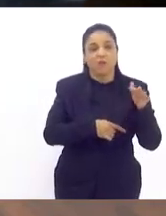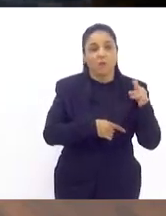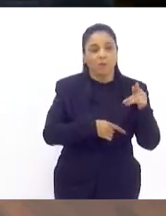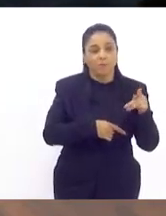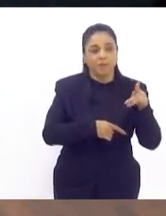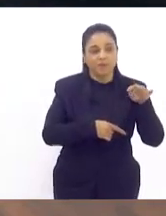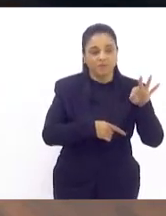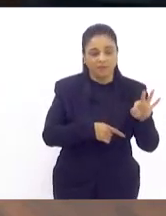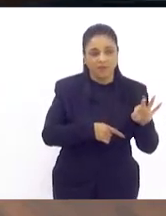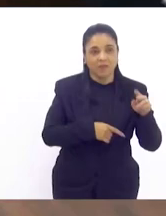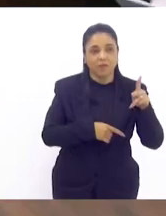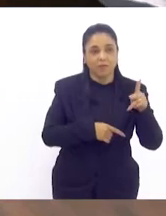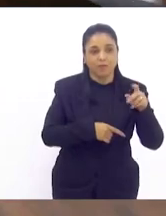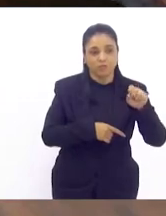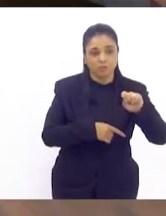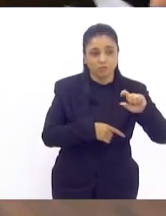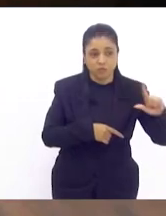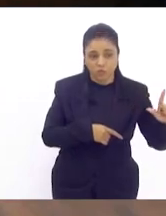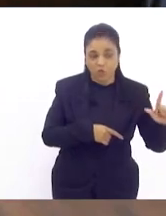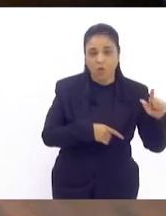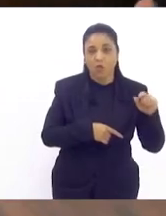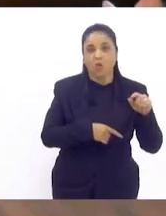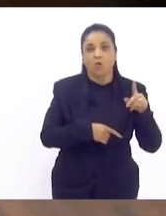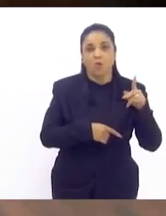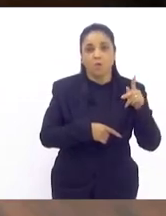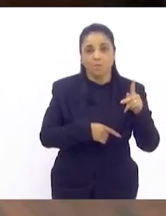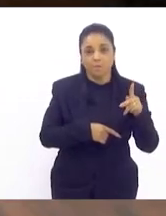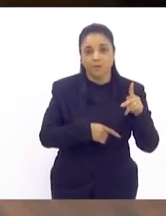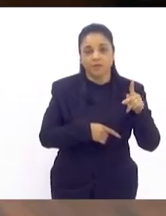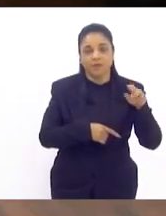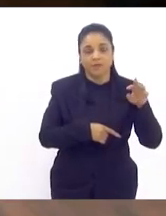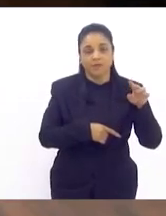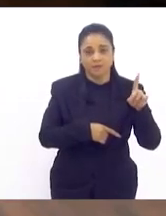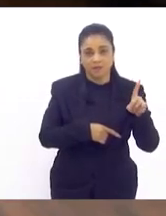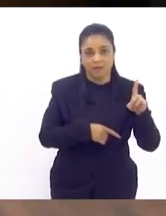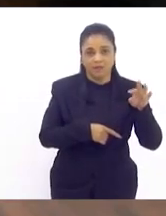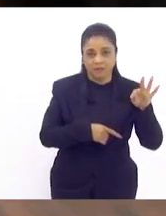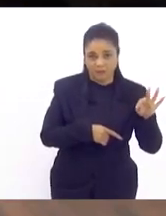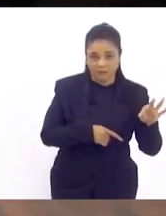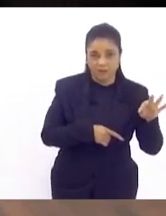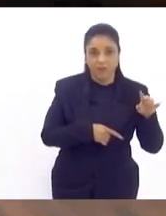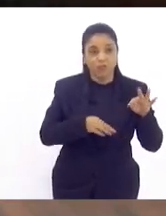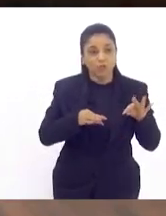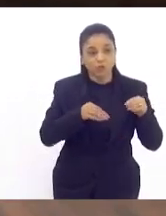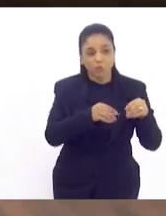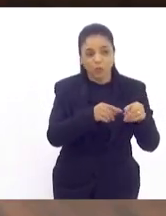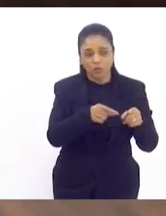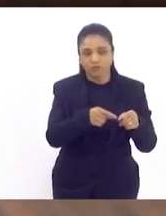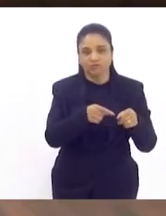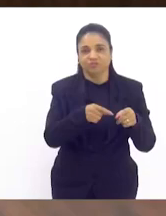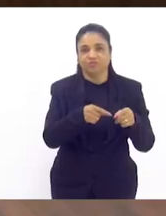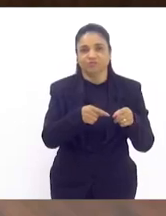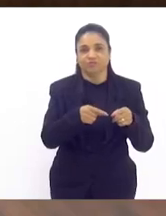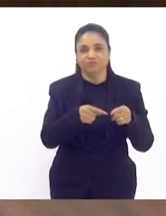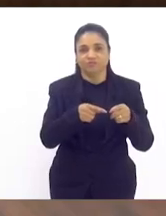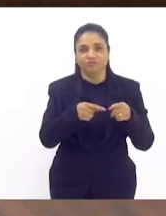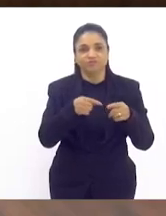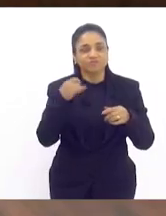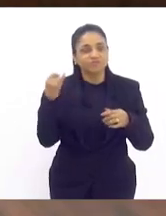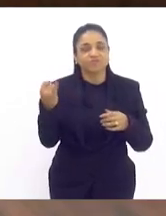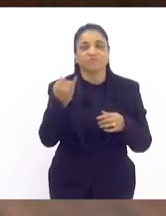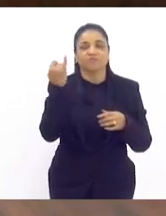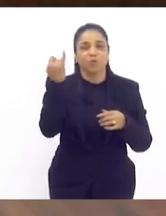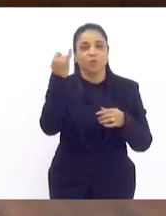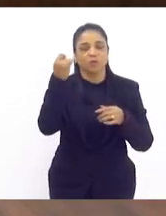o PSOL o apoio de todas as bancadas entendendo a importância desse gesto